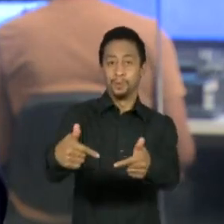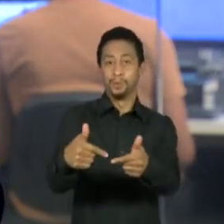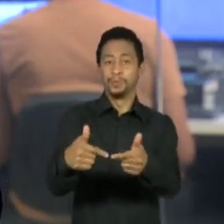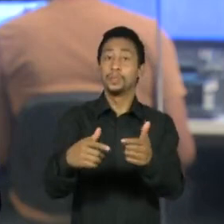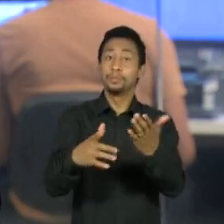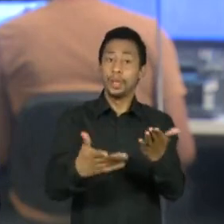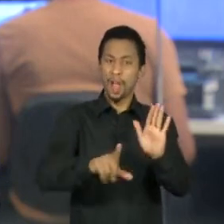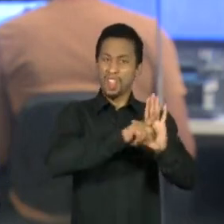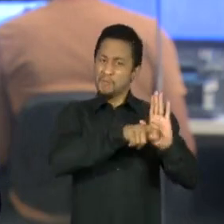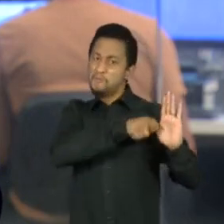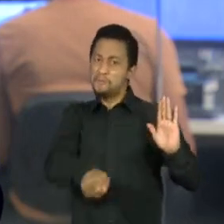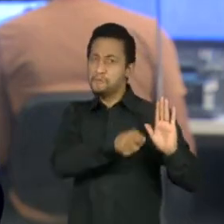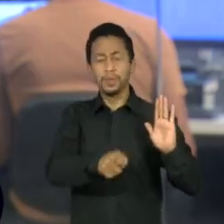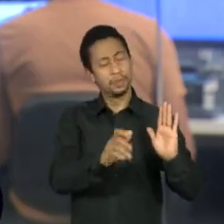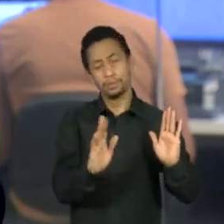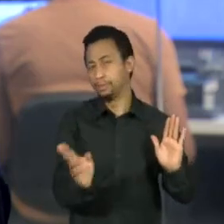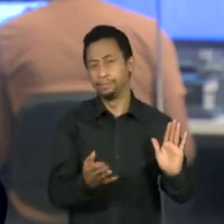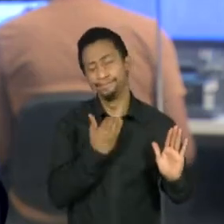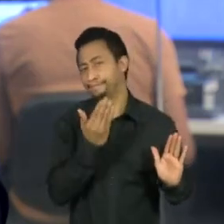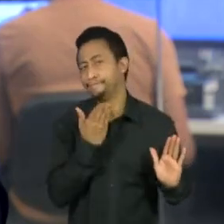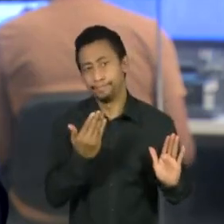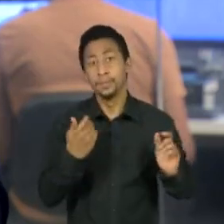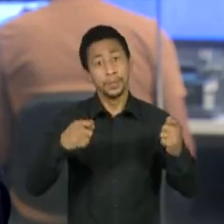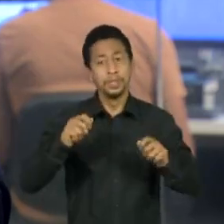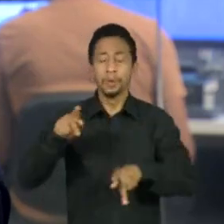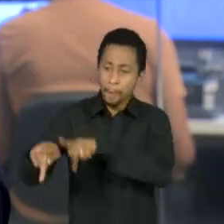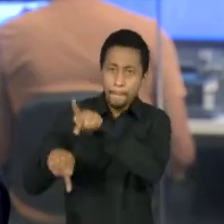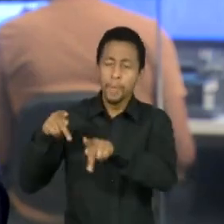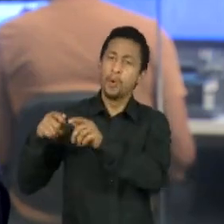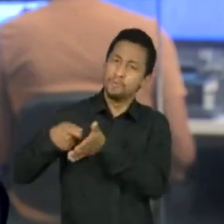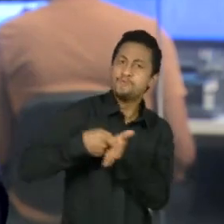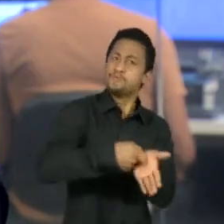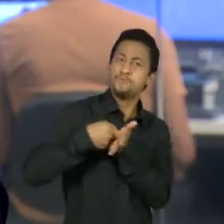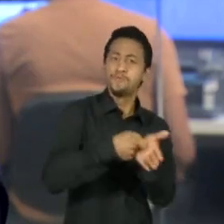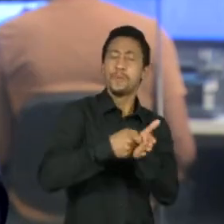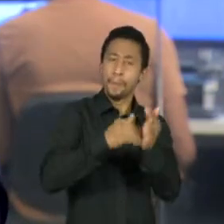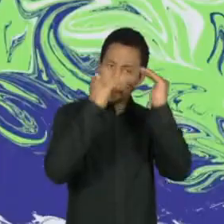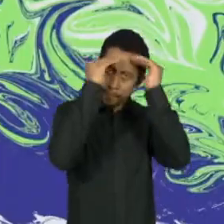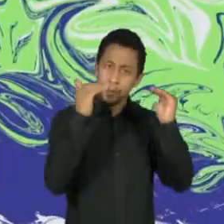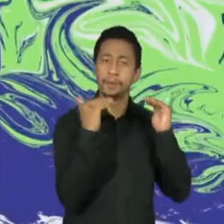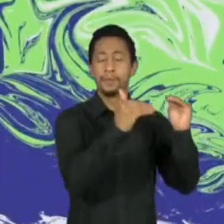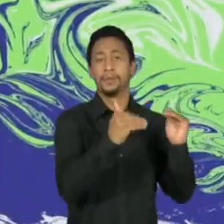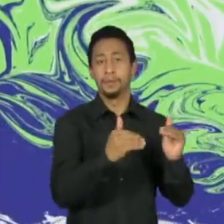só a pressão da opinião pública poderá fazer as decisões serem respeitadas.